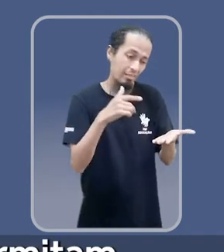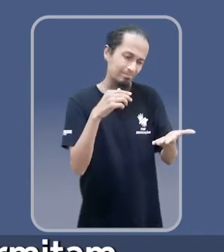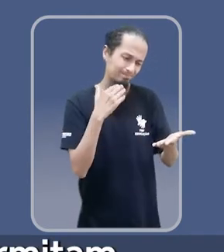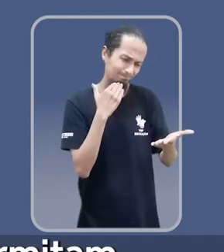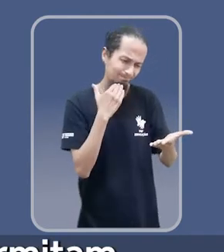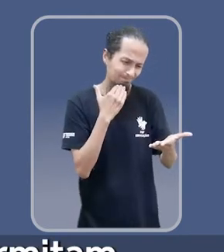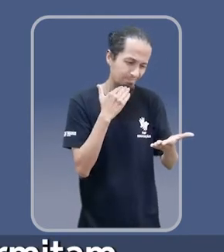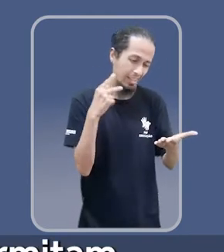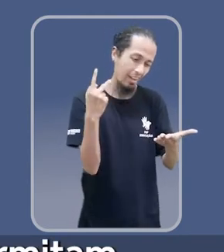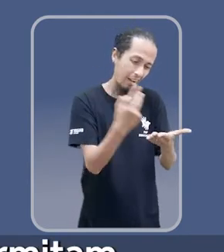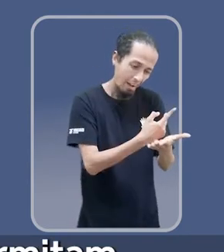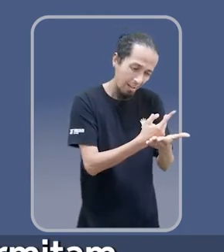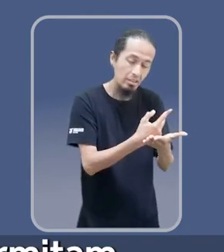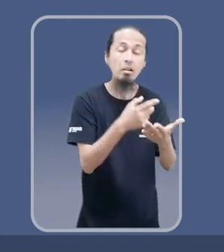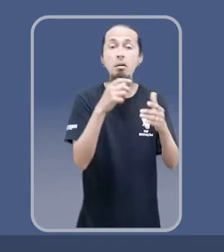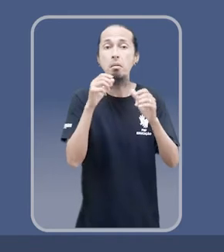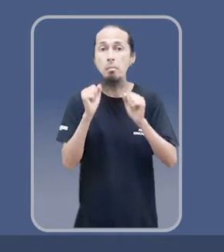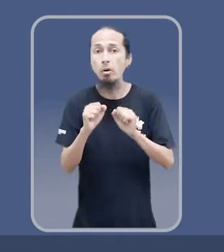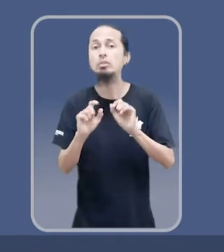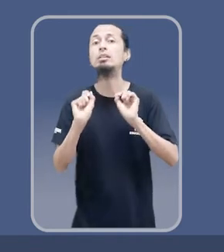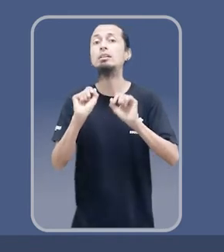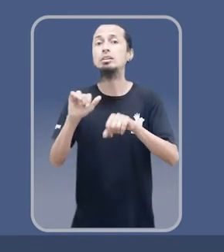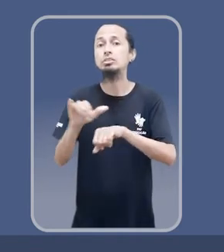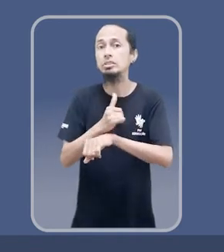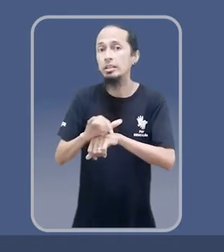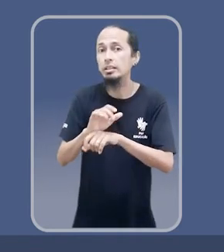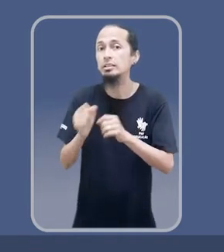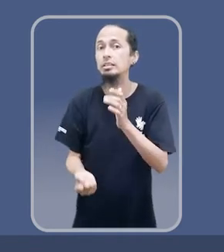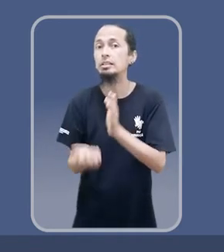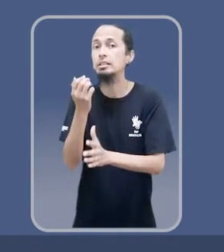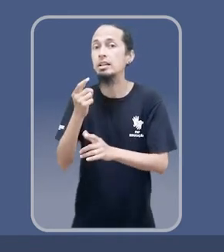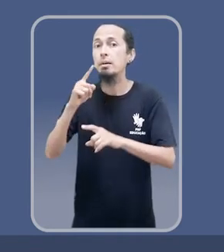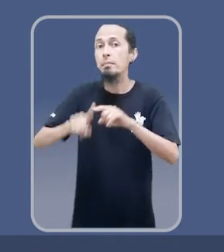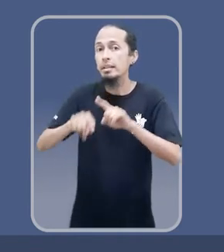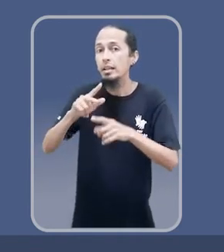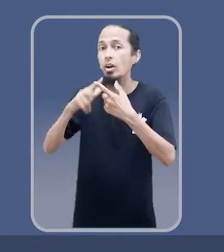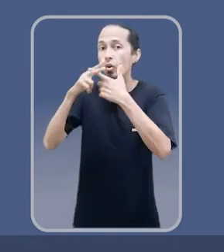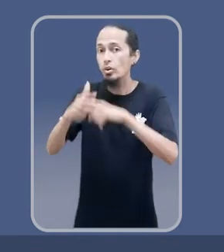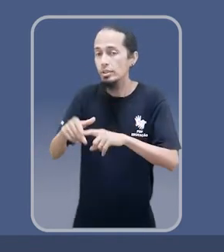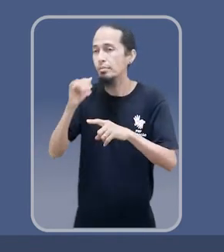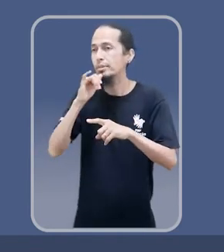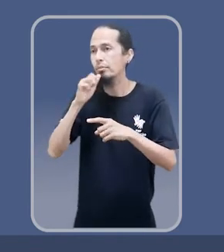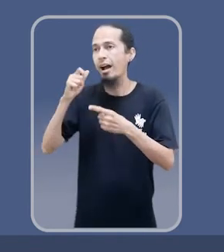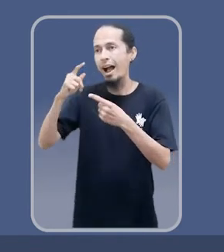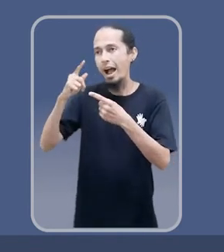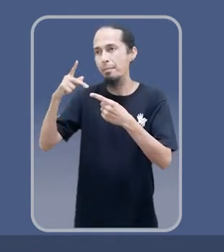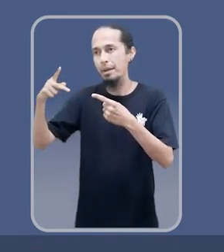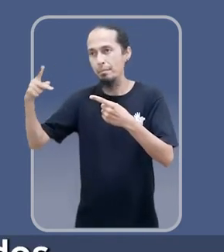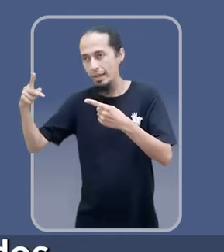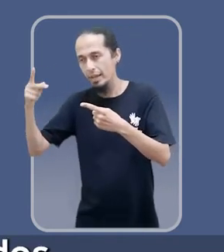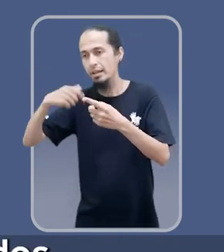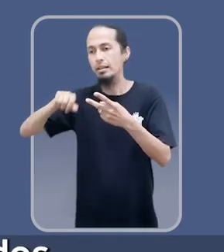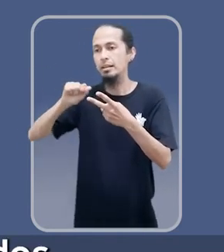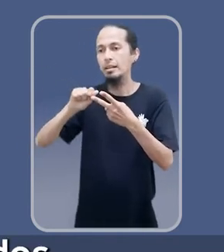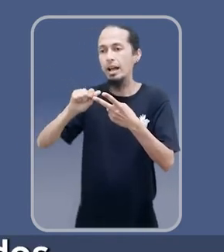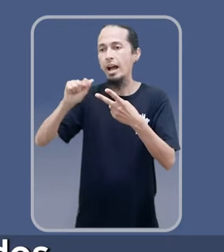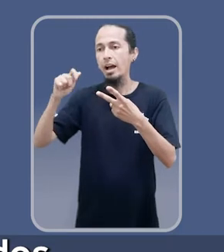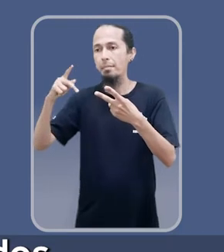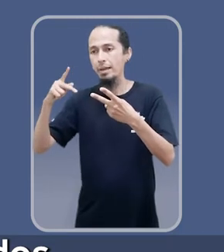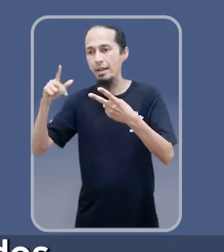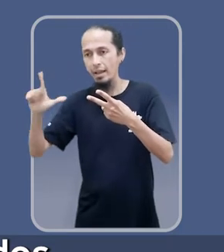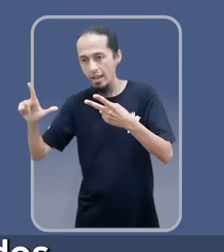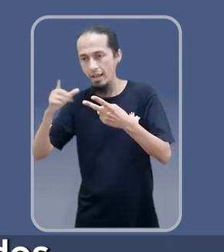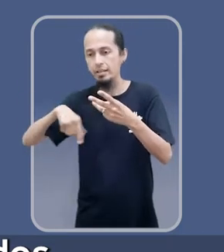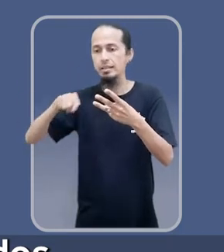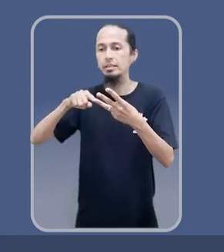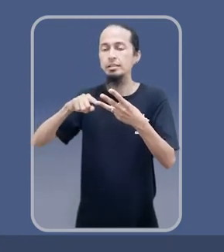instrumentos administrativos que permitam corrigir erros materiais de zoneamentos de APP que estão mal demarcados, ou de APL que estão